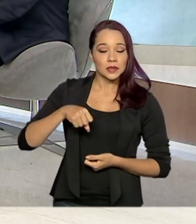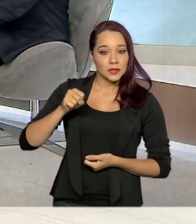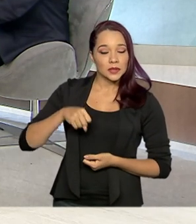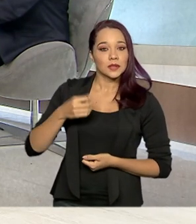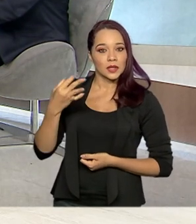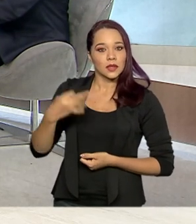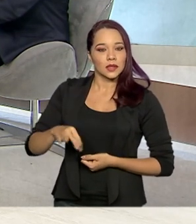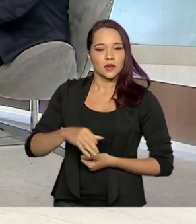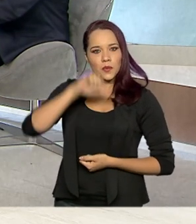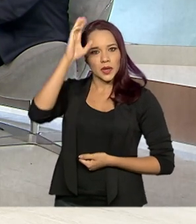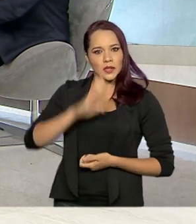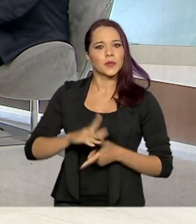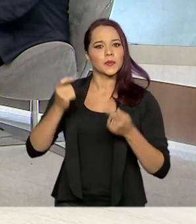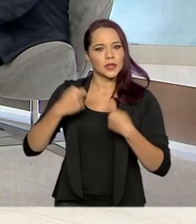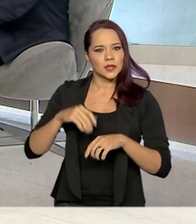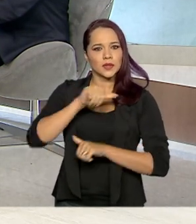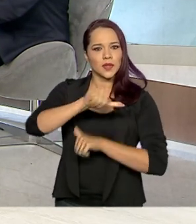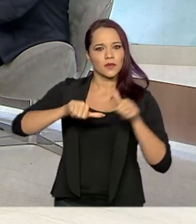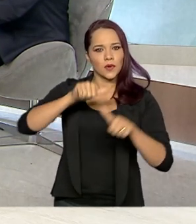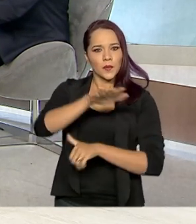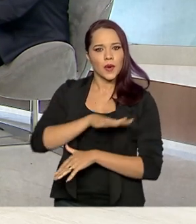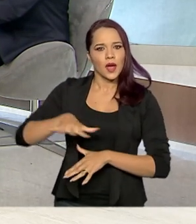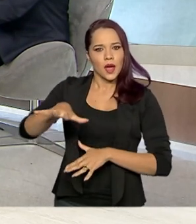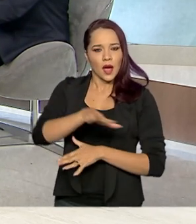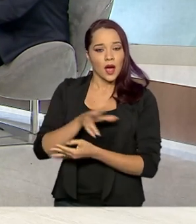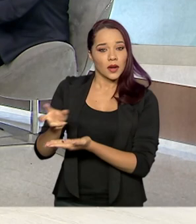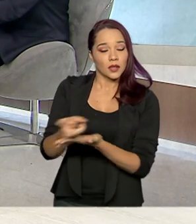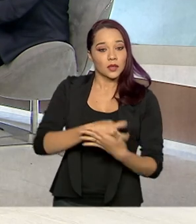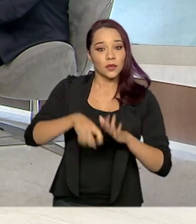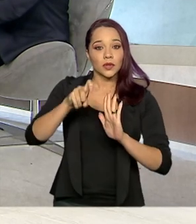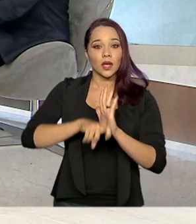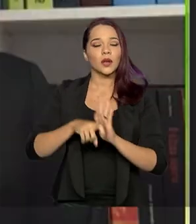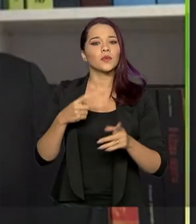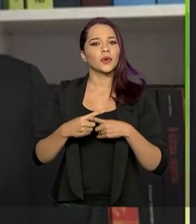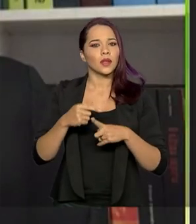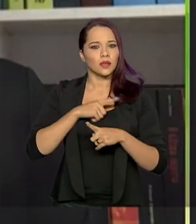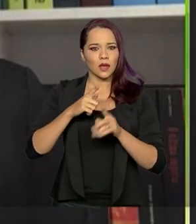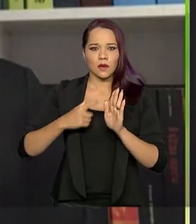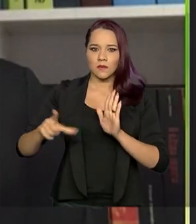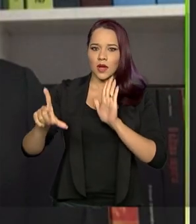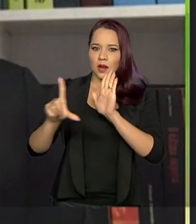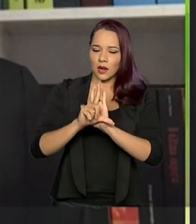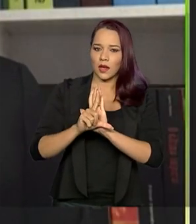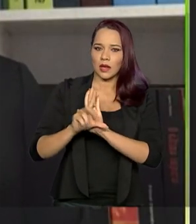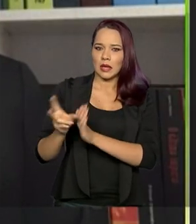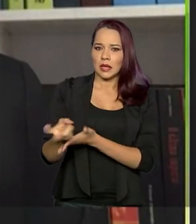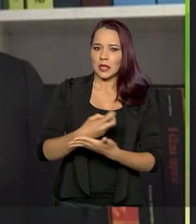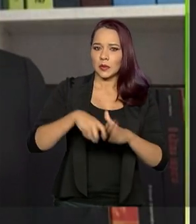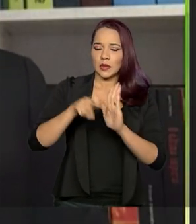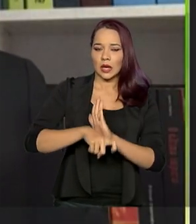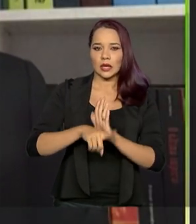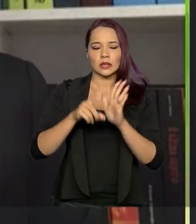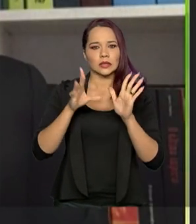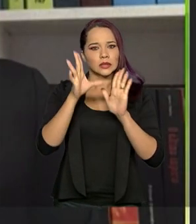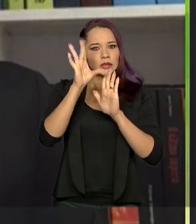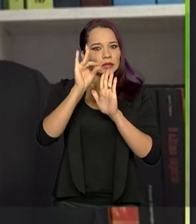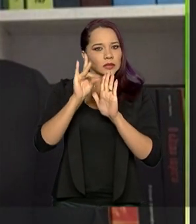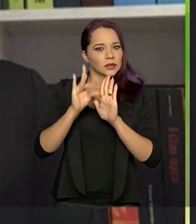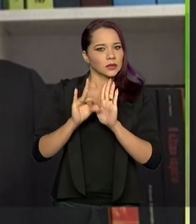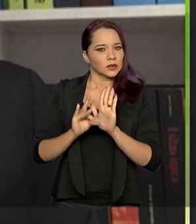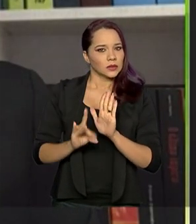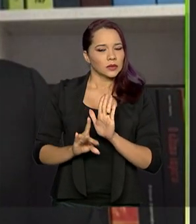de dúvida. O Brasil precisa de uma reforma tributária porque ele realmente tem uma legislação tributária muito complexa, muito